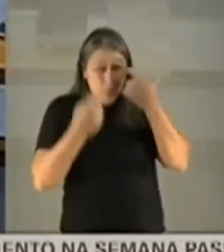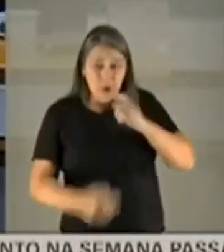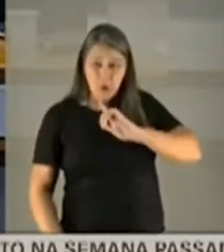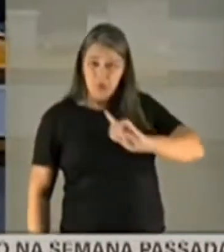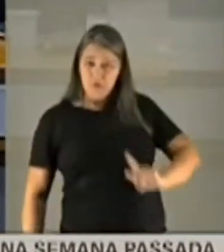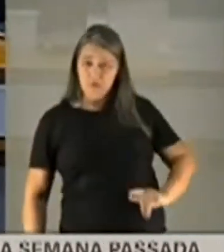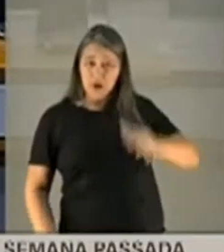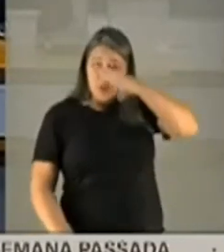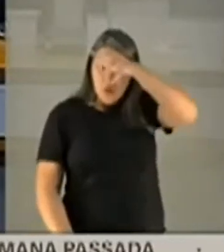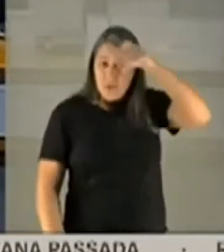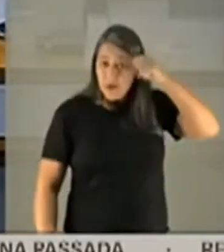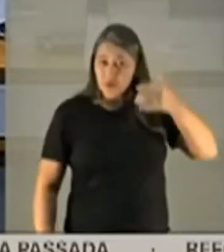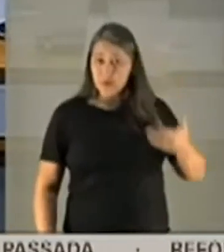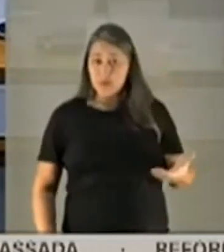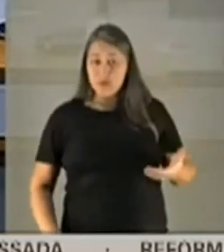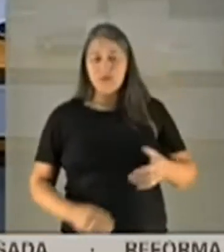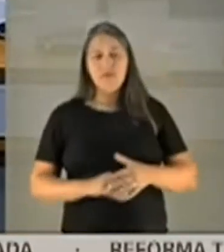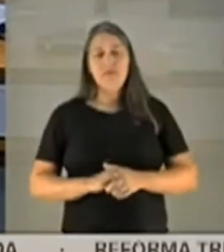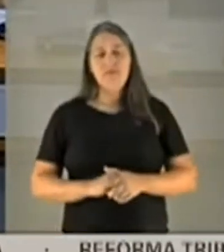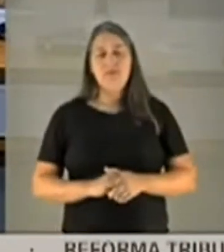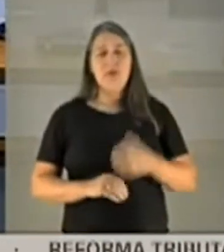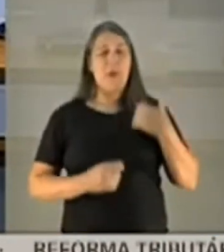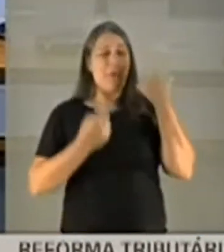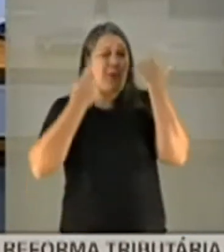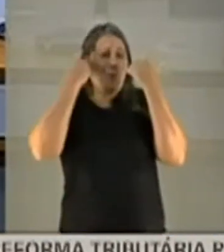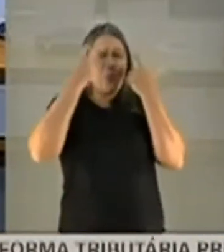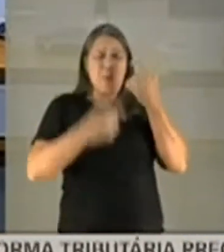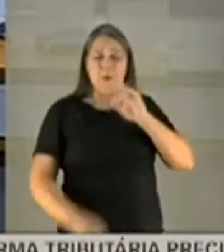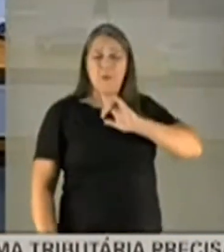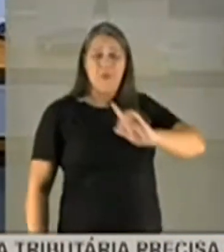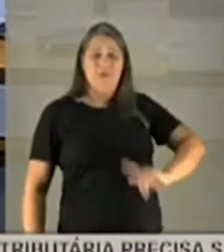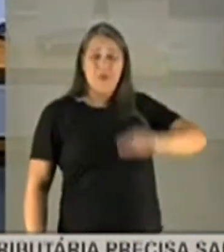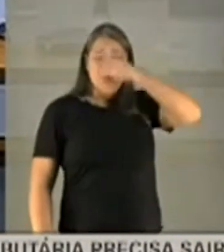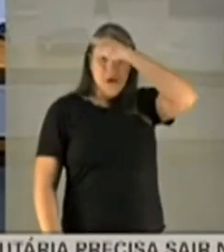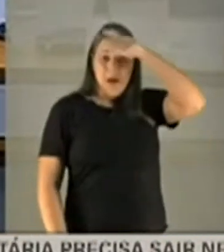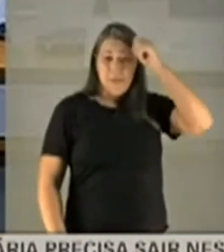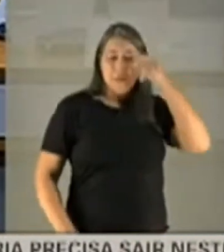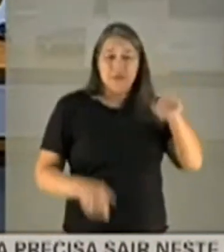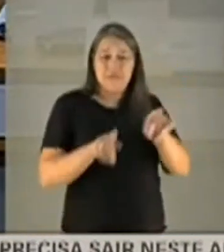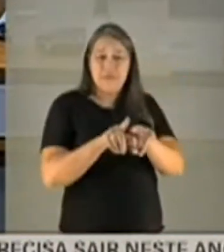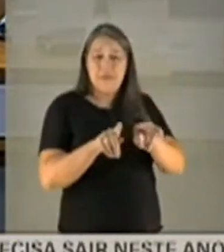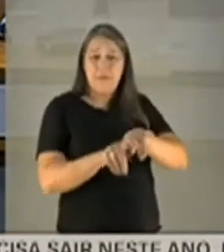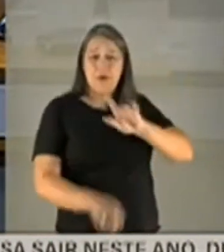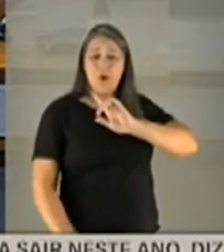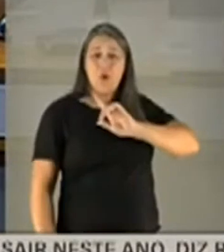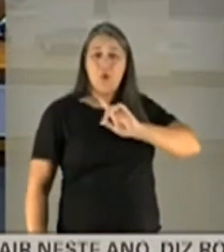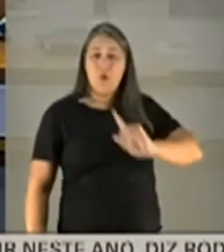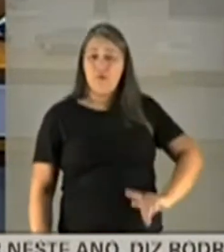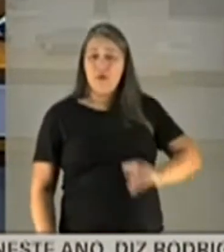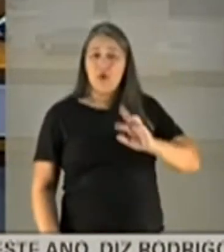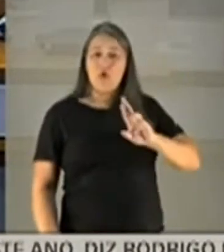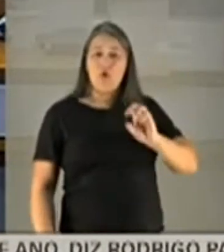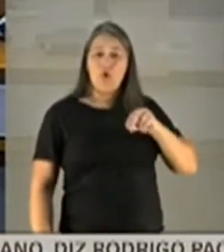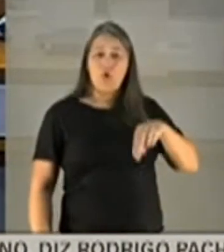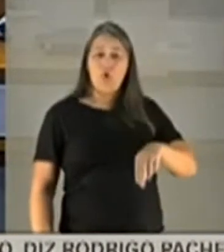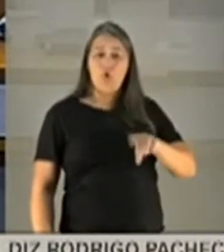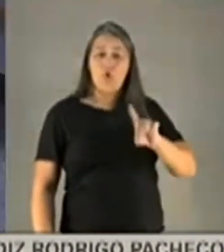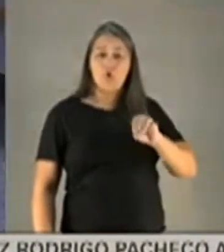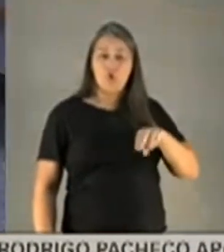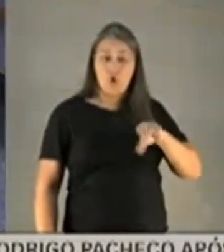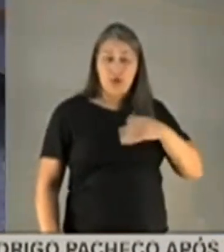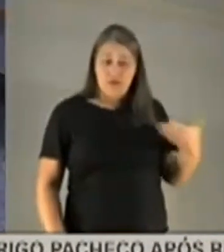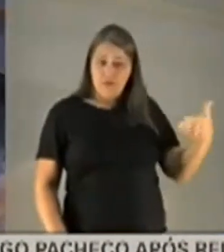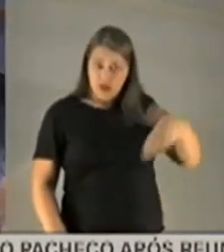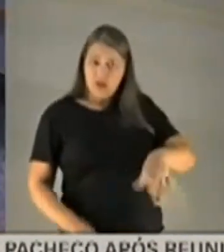Amazonas, é? Eu não me preocupo nem com o governador do Amazonas e nem com o governador de Rondônia, que vem aqui também. Que venha!